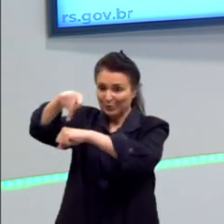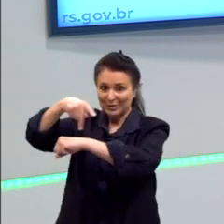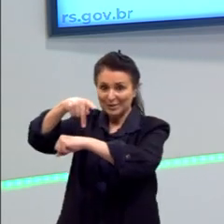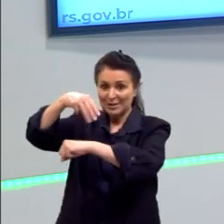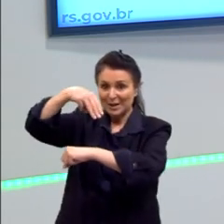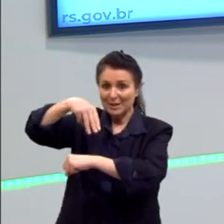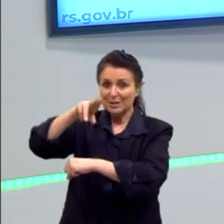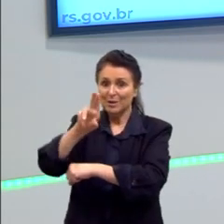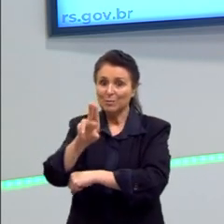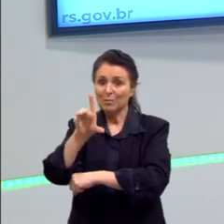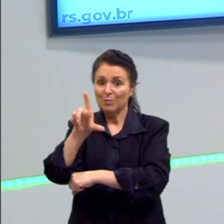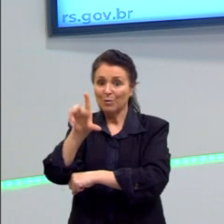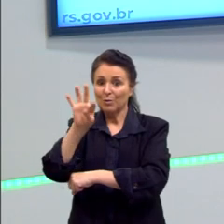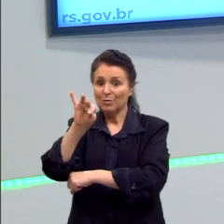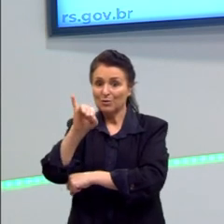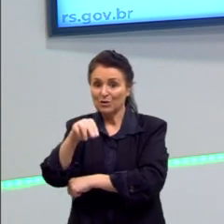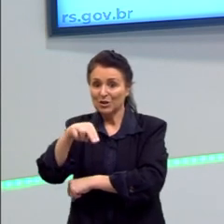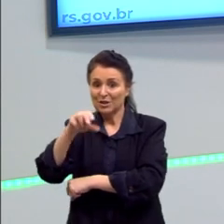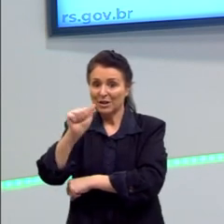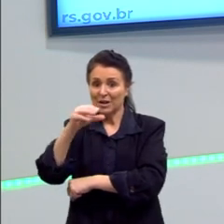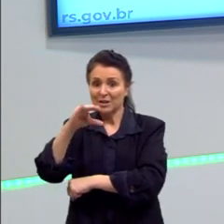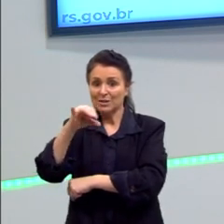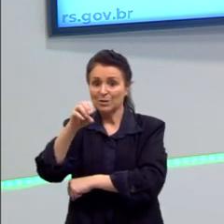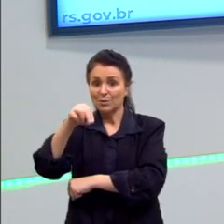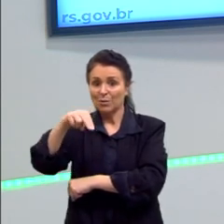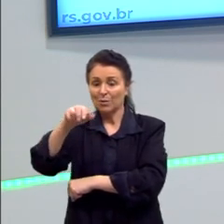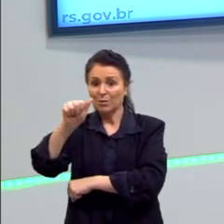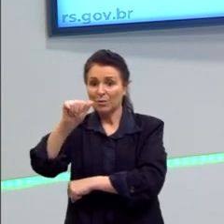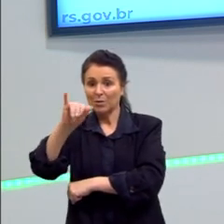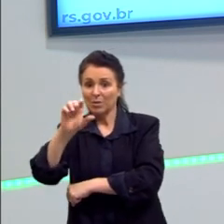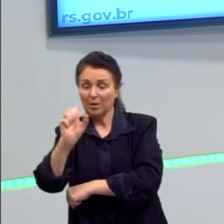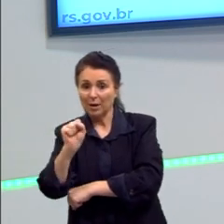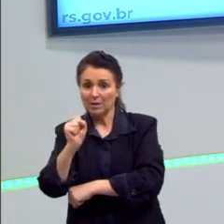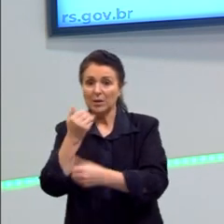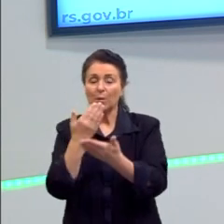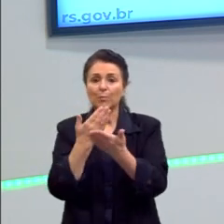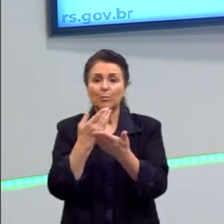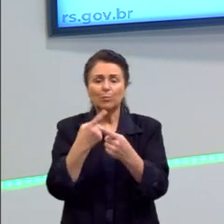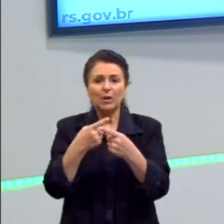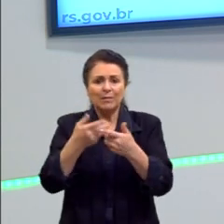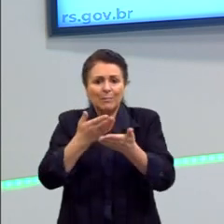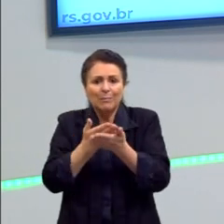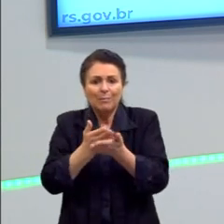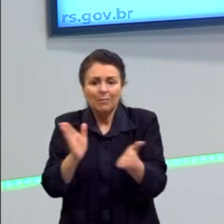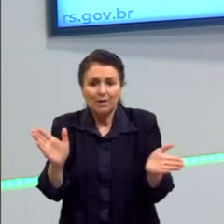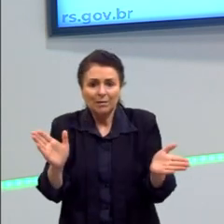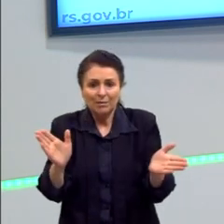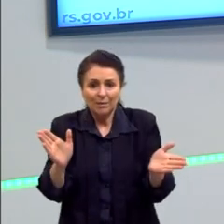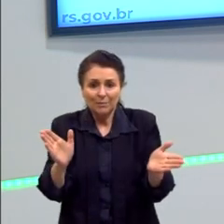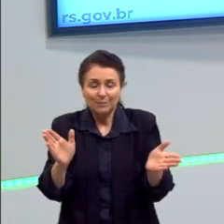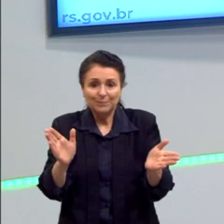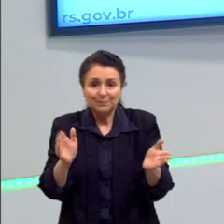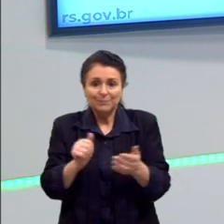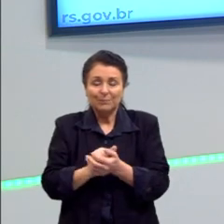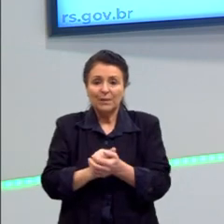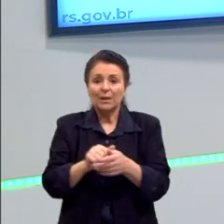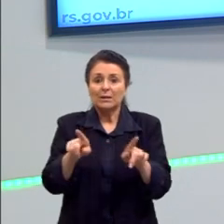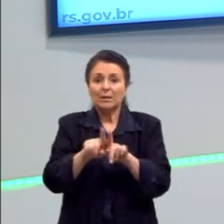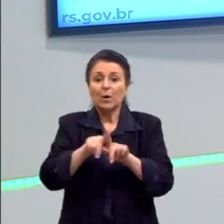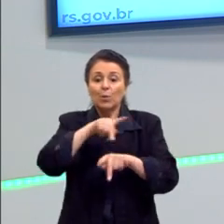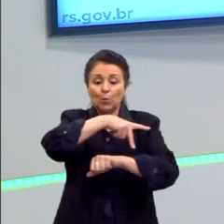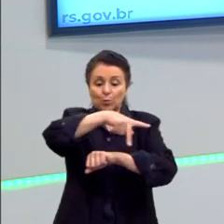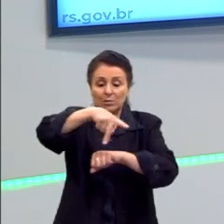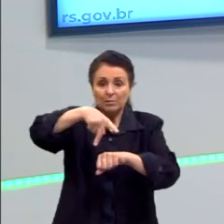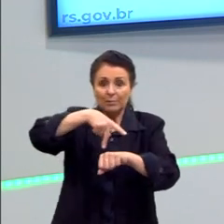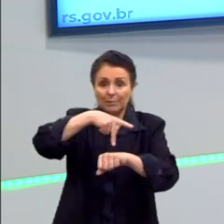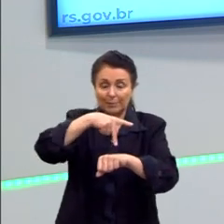em prejuízo dos trabalhadores nacionais, essas multinacionais se beneficiam. Só que também é preciso os países,